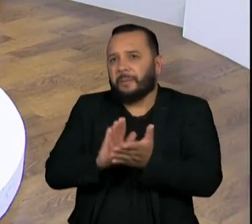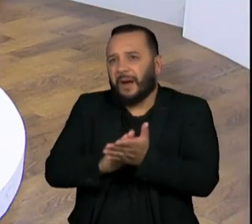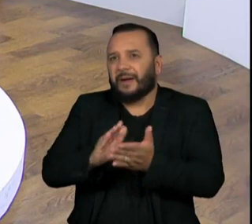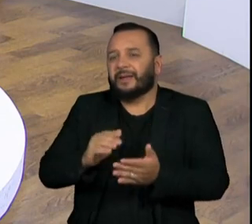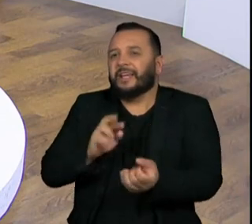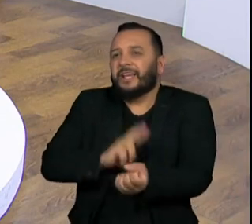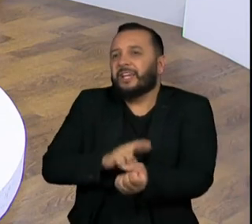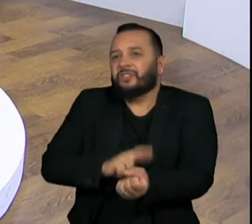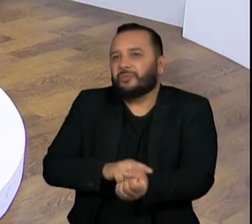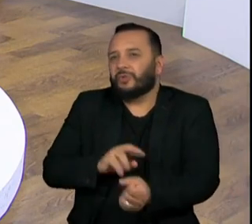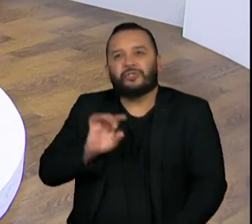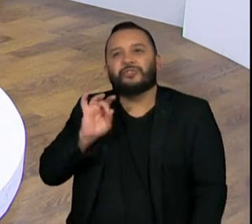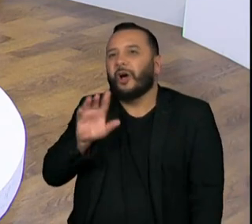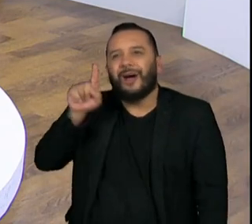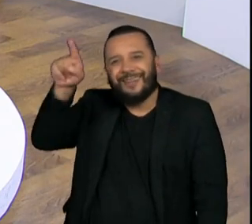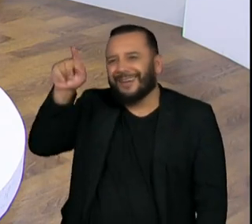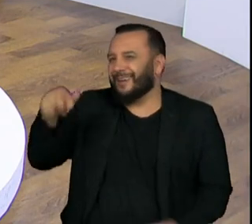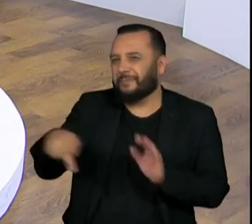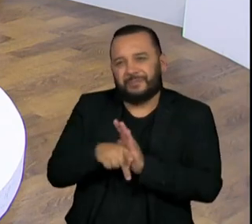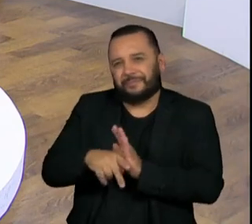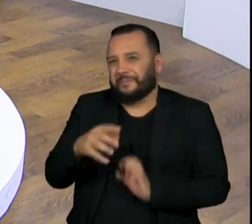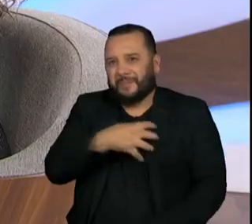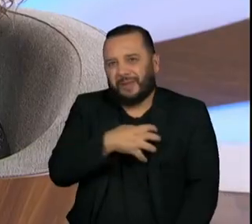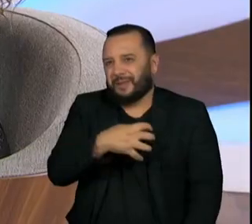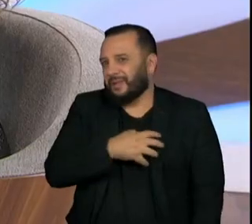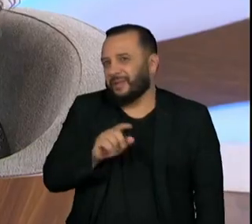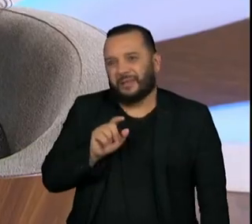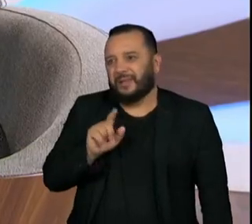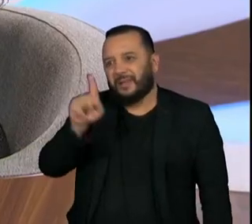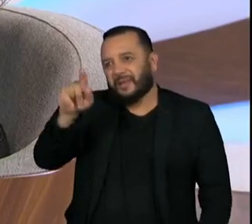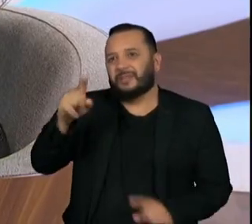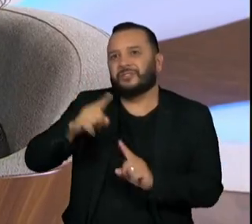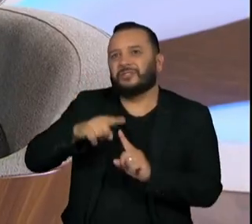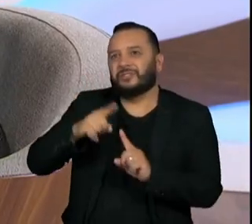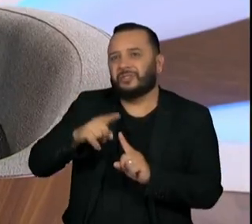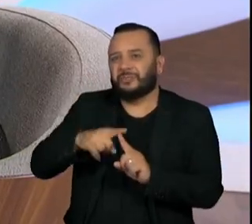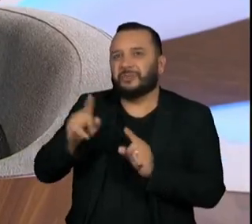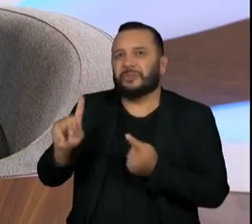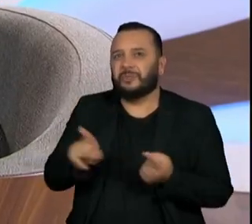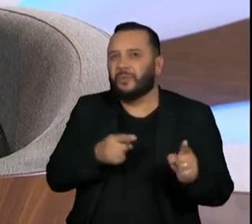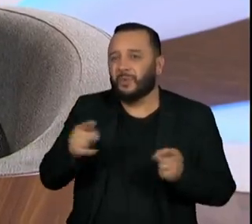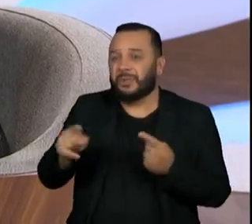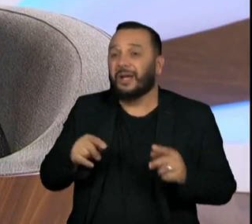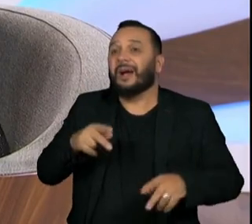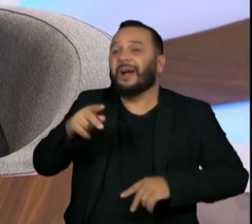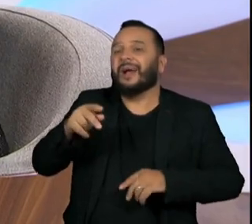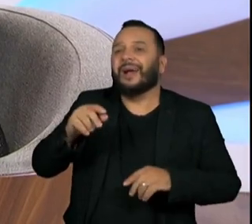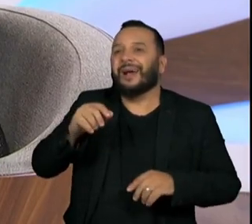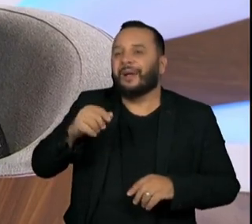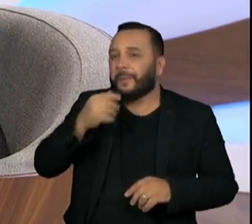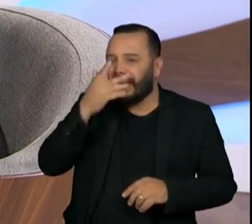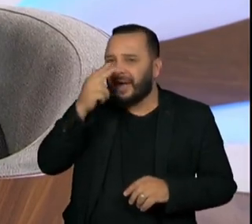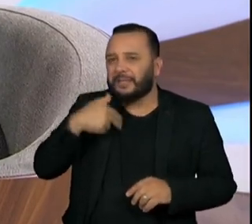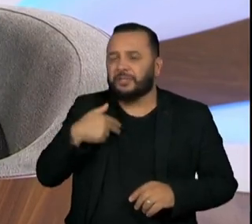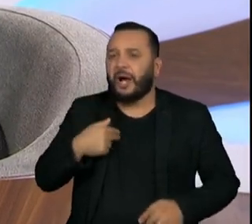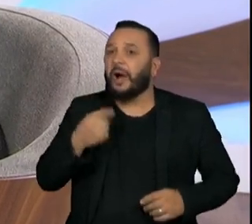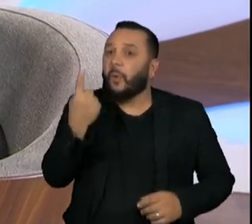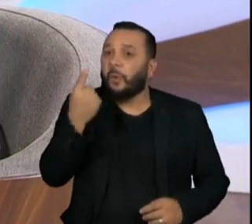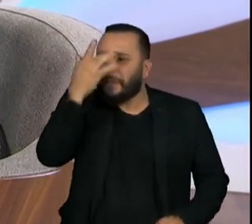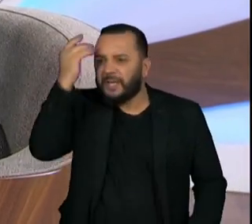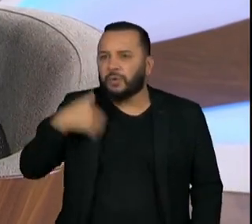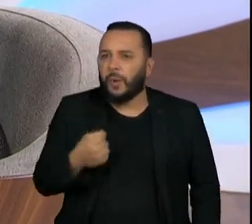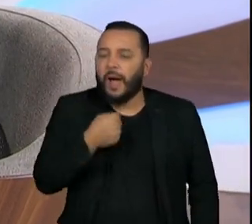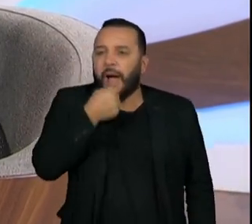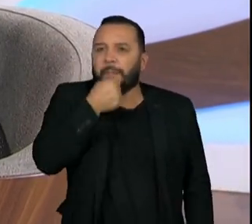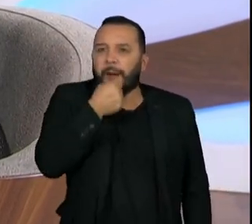só existe lá. Esse tipo de música cantada para o povo todo responder, com voz e percussão,